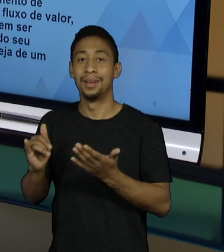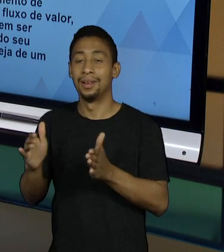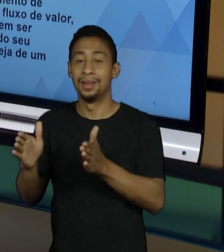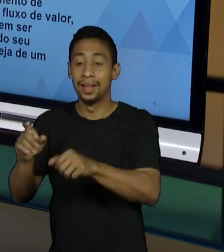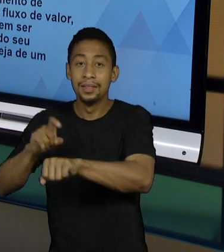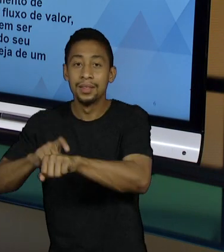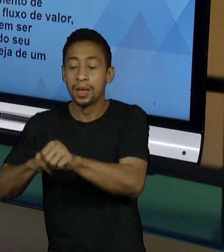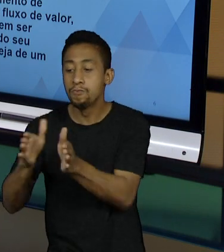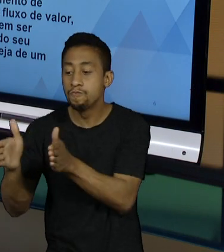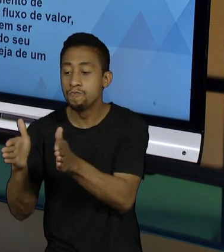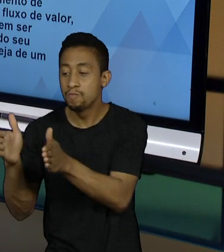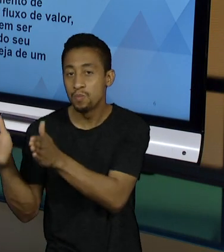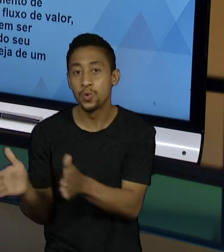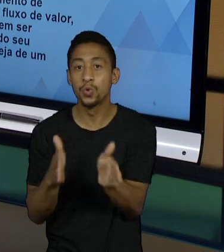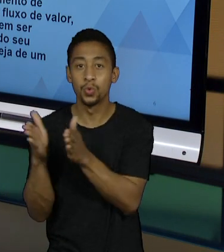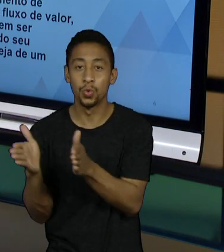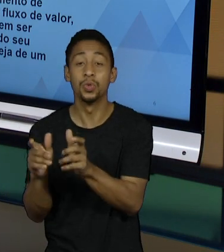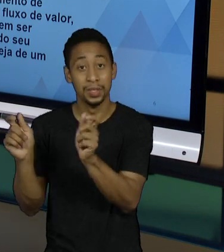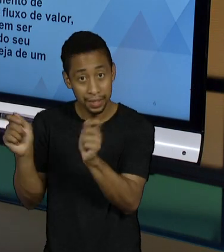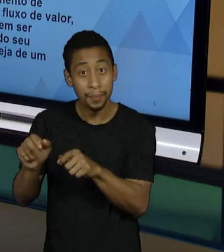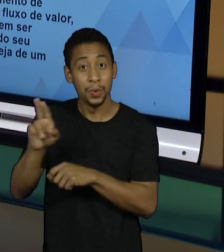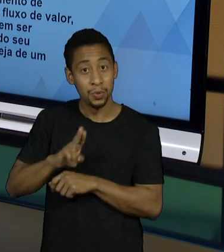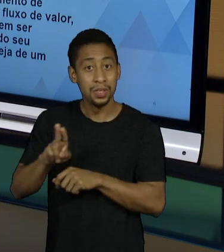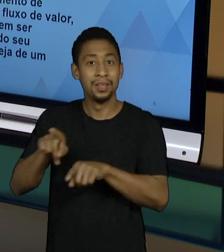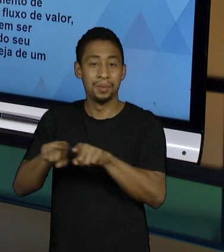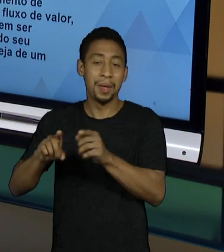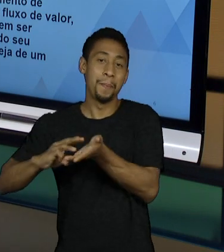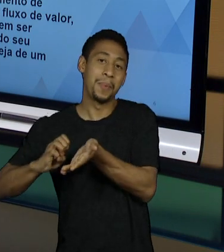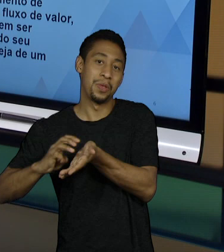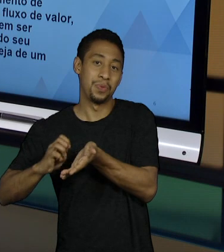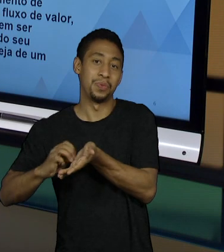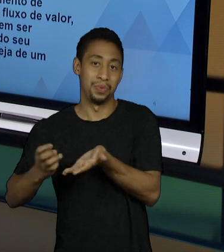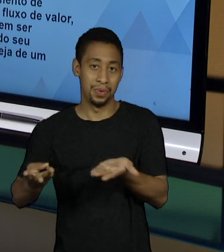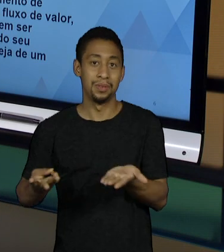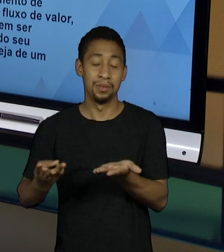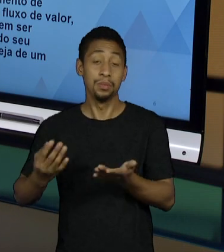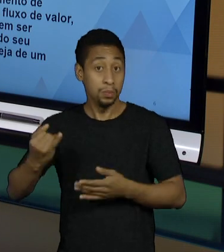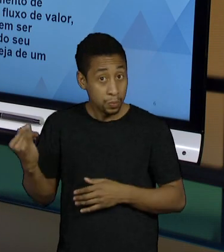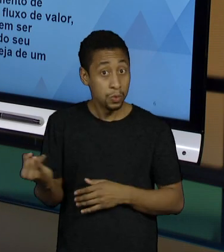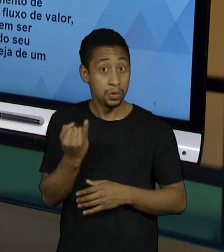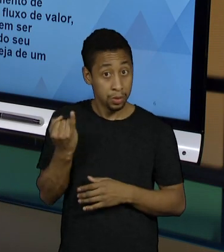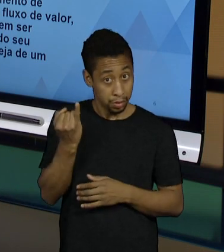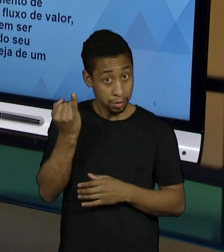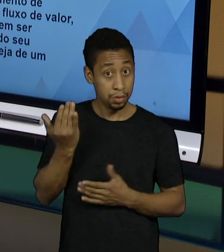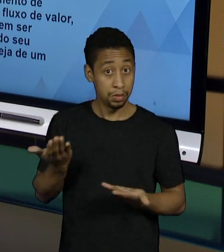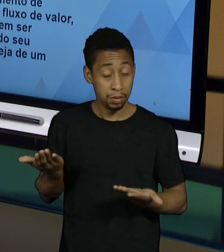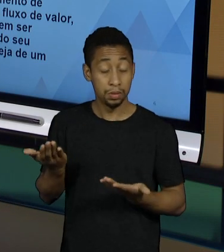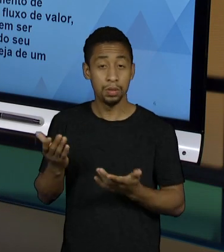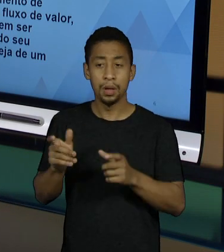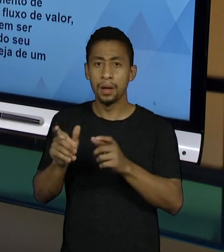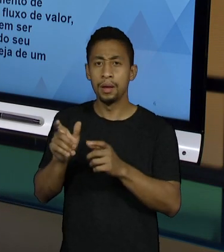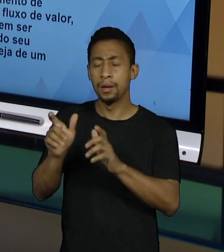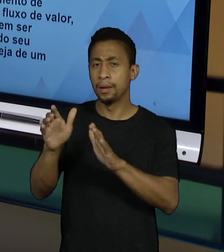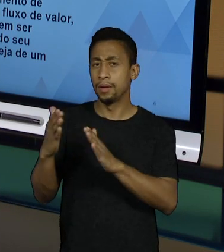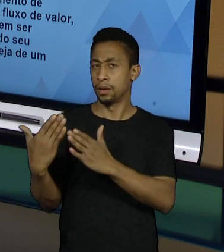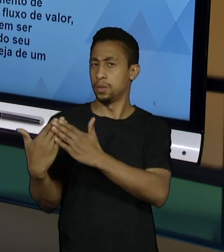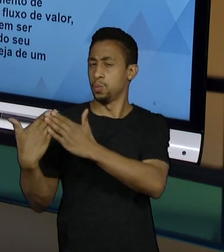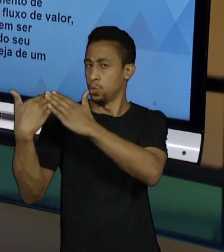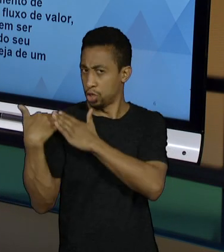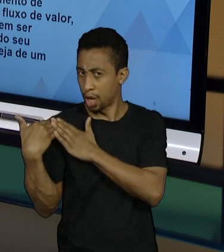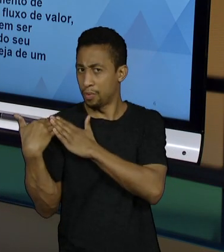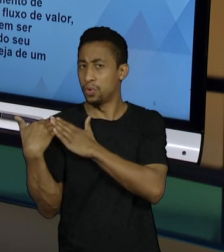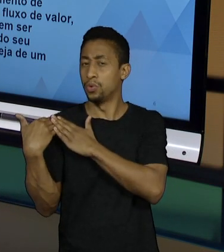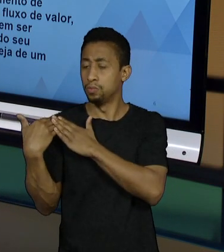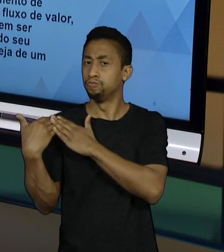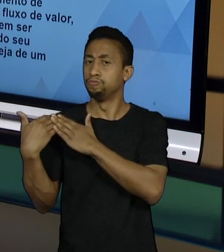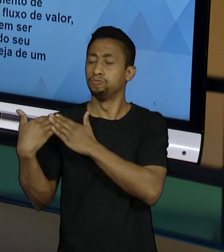etapa do desenvolvimento de produto. Então, essas melhores práticas são muito importantes para a pessoa que está tocando esse projeto não perder